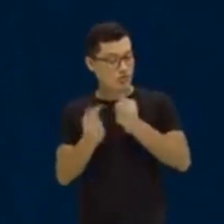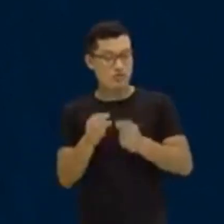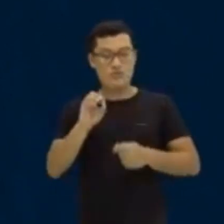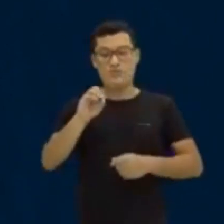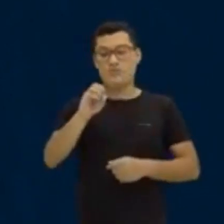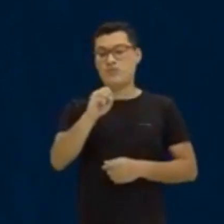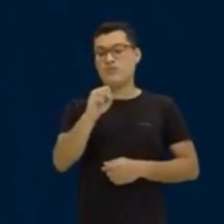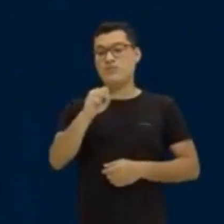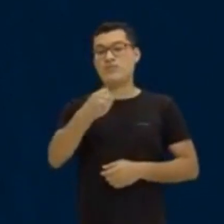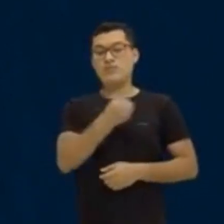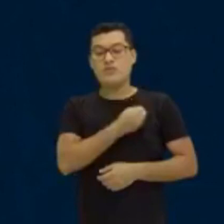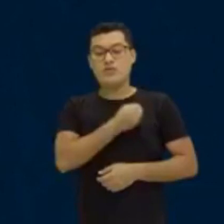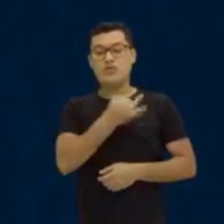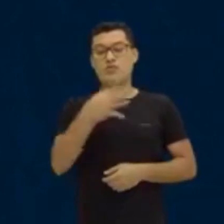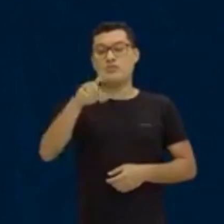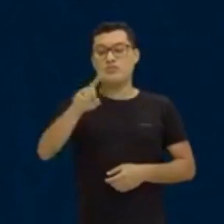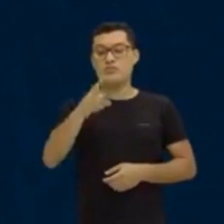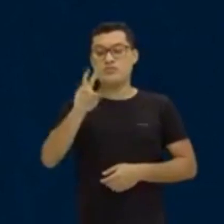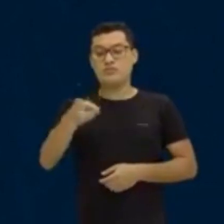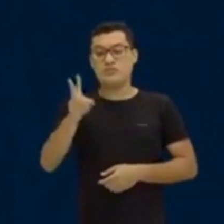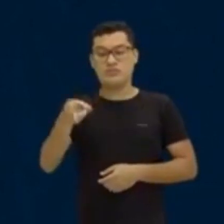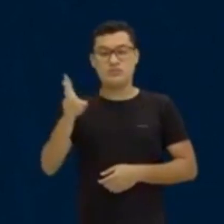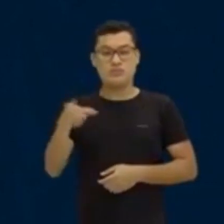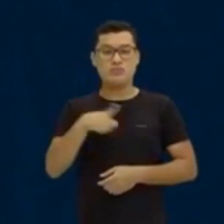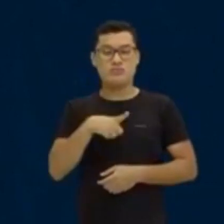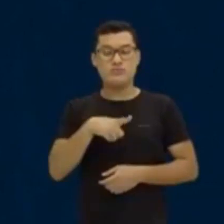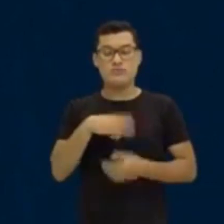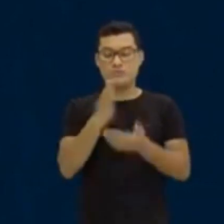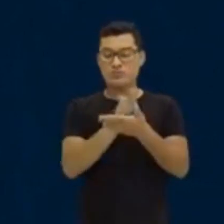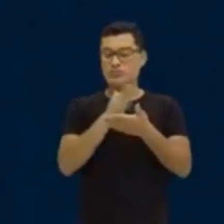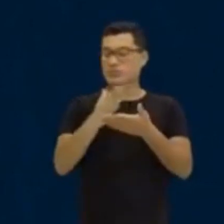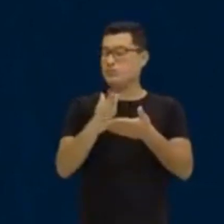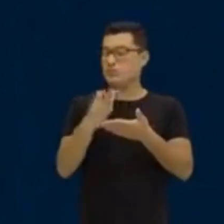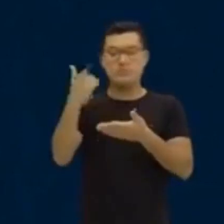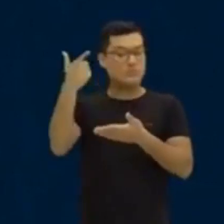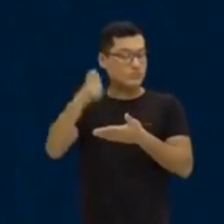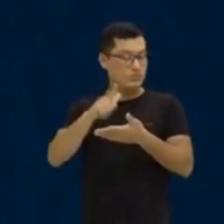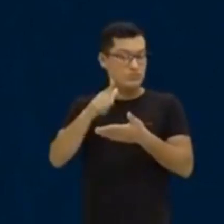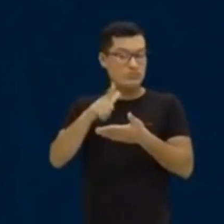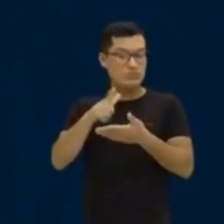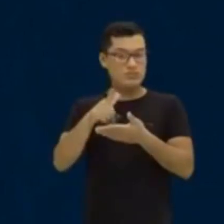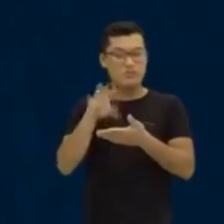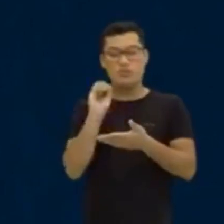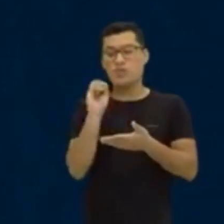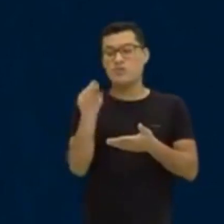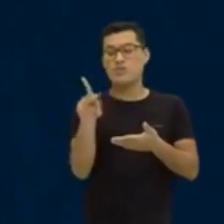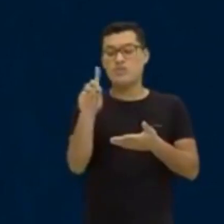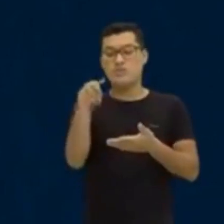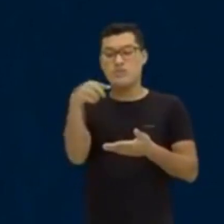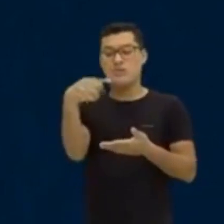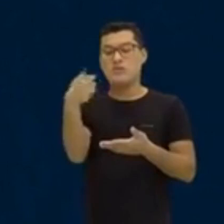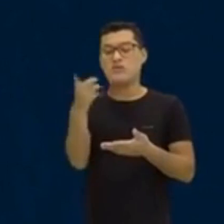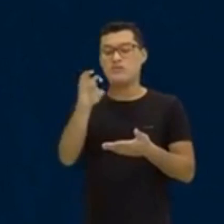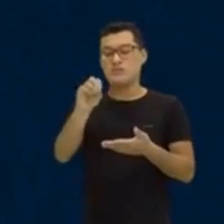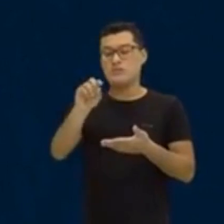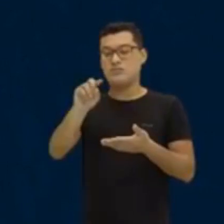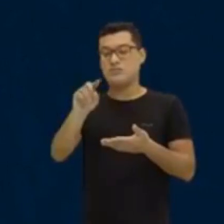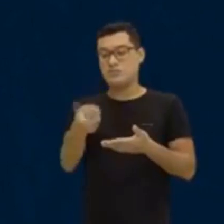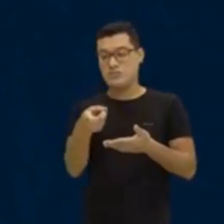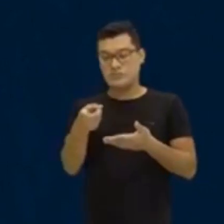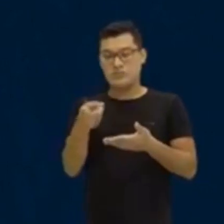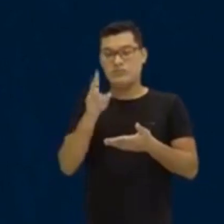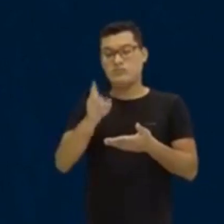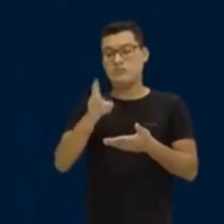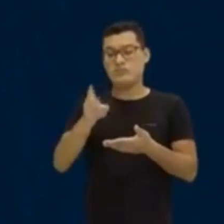composta, ela vai ter esse formato. Uma parte que não repete, ok? Depois da vírgula, gente. O